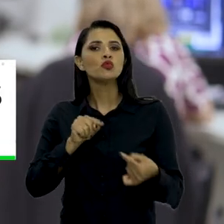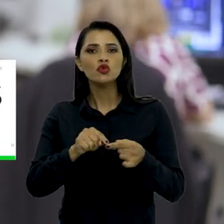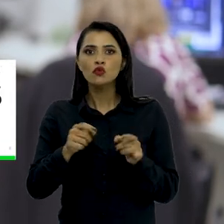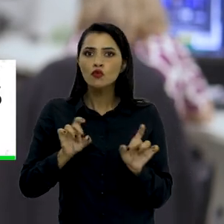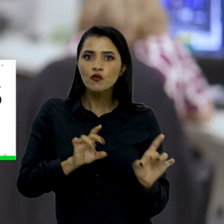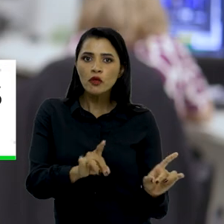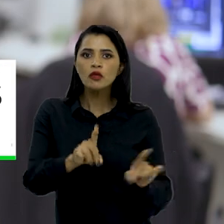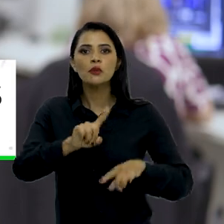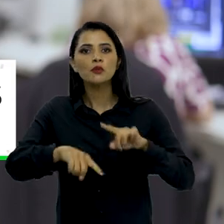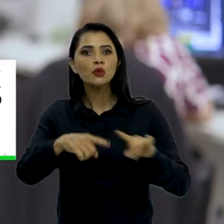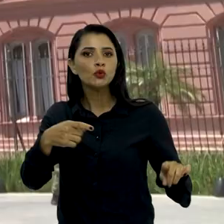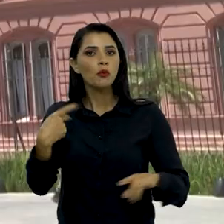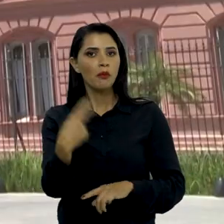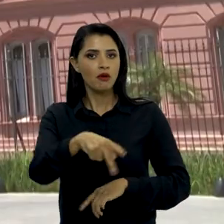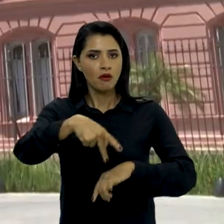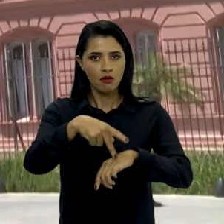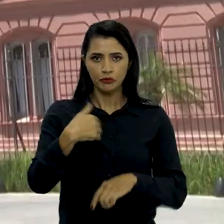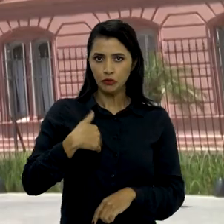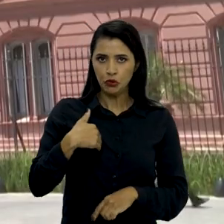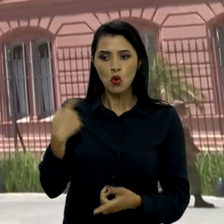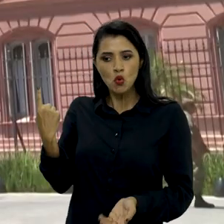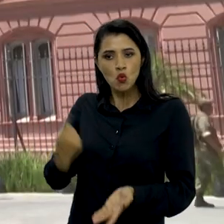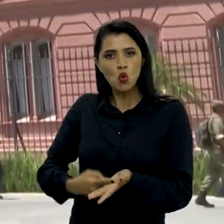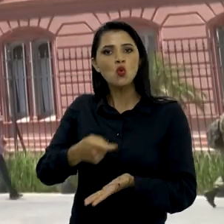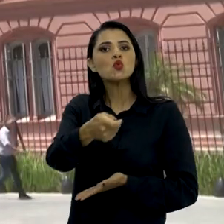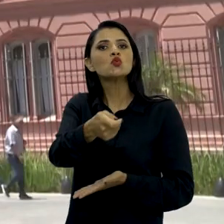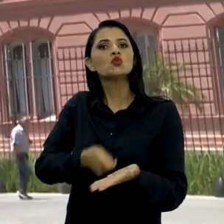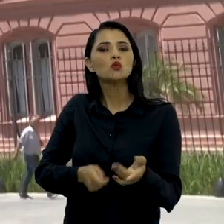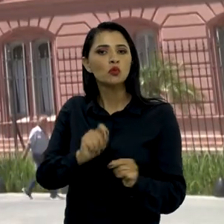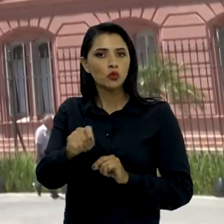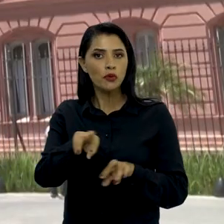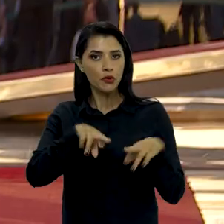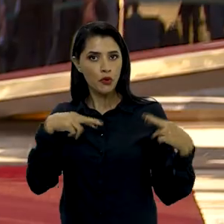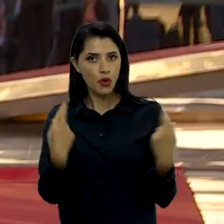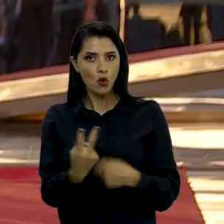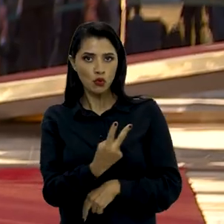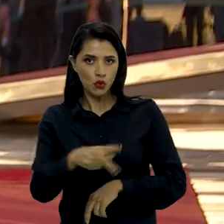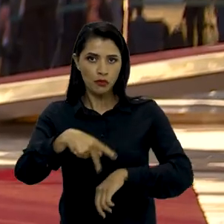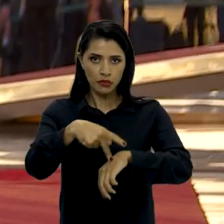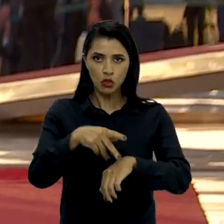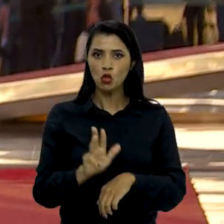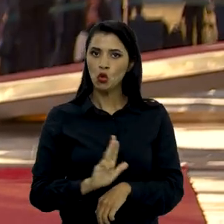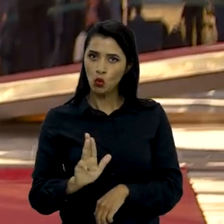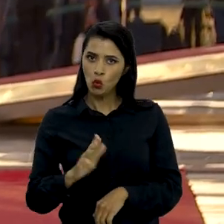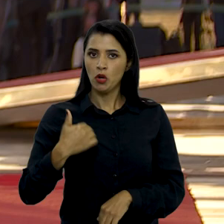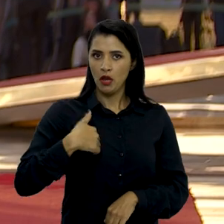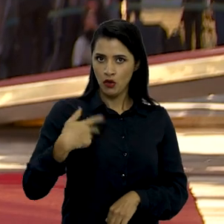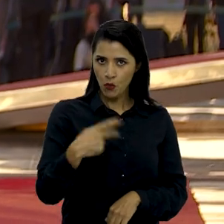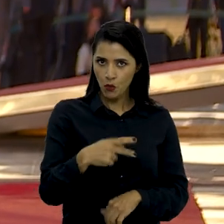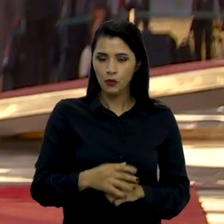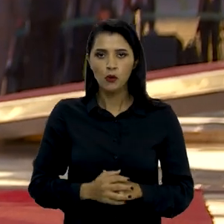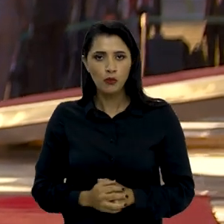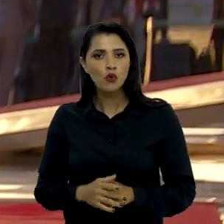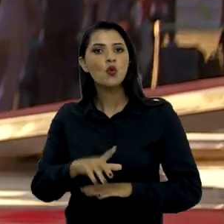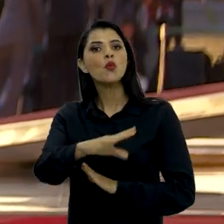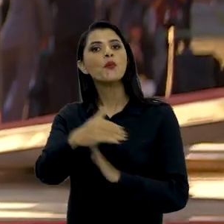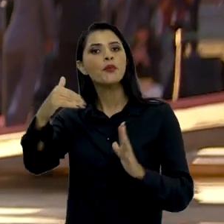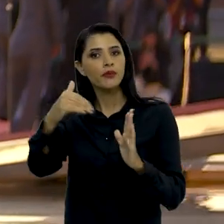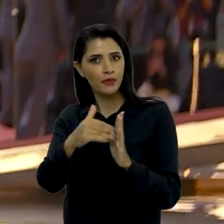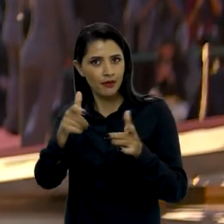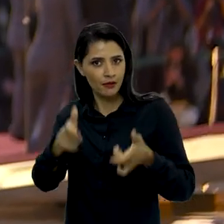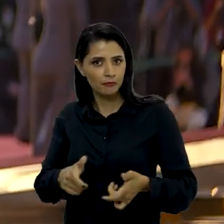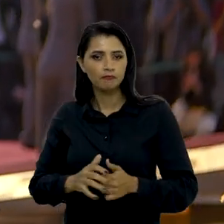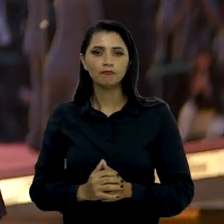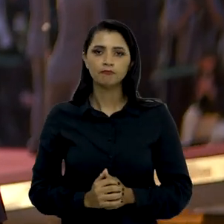para vender produtos à Argentina. Os acordos foram assinados em reunião entre os presidentes Lula e Alberto Fernandes, no